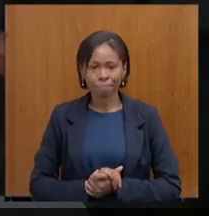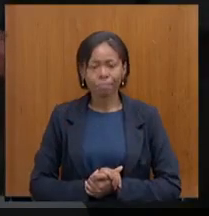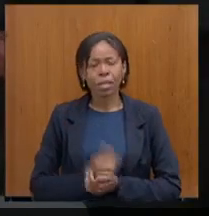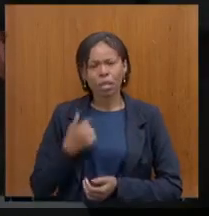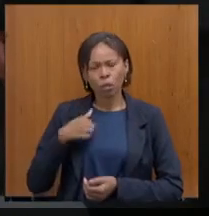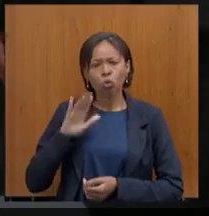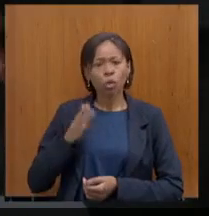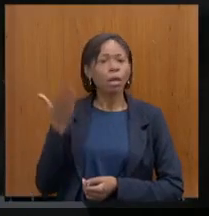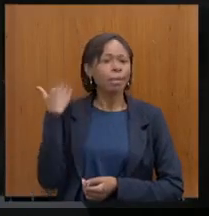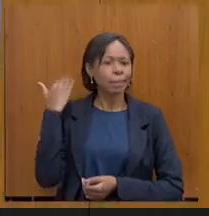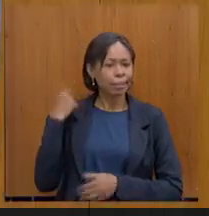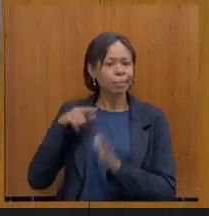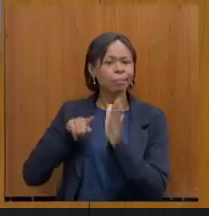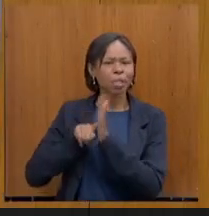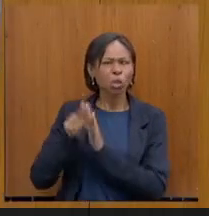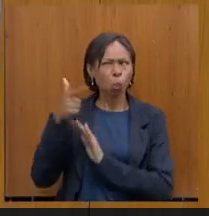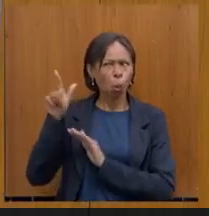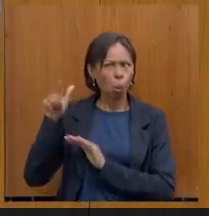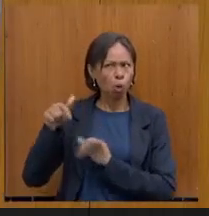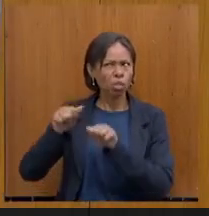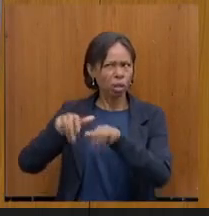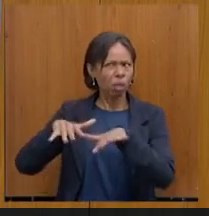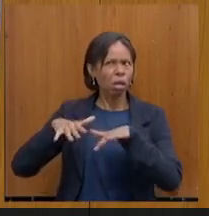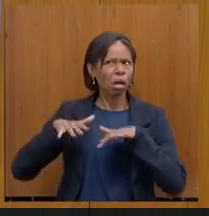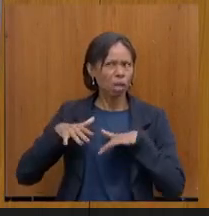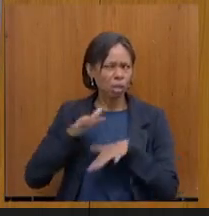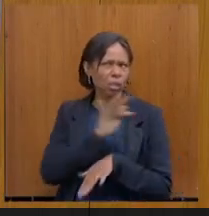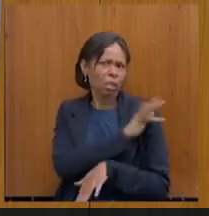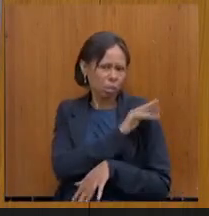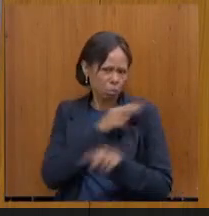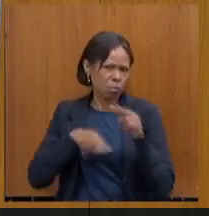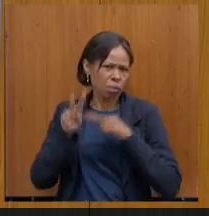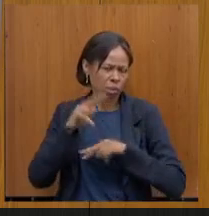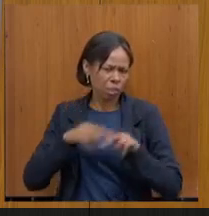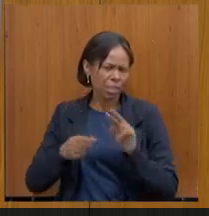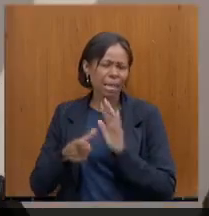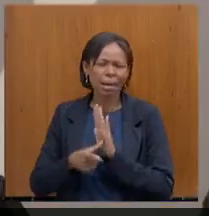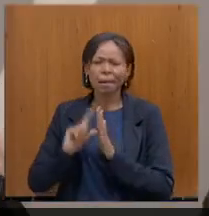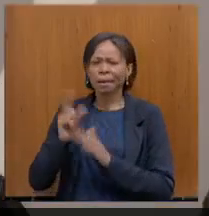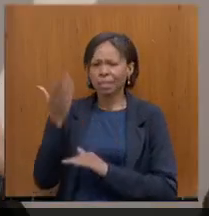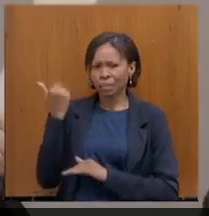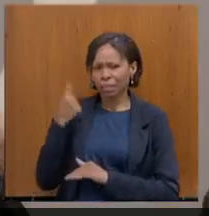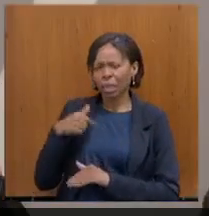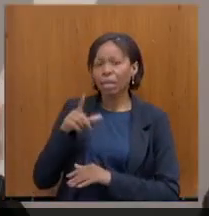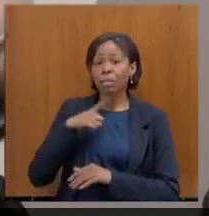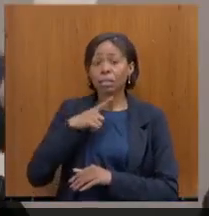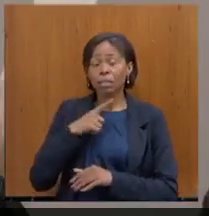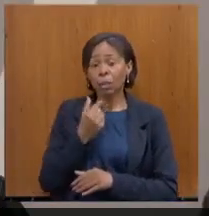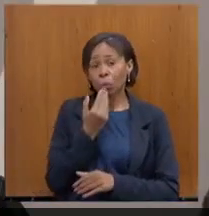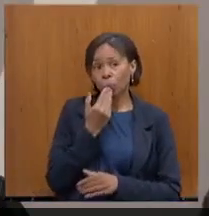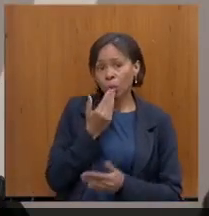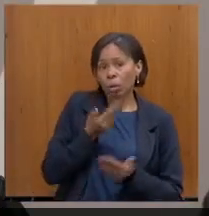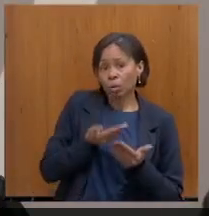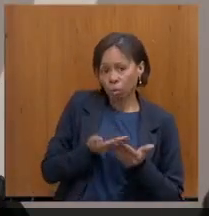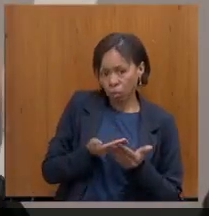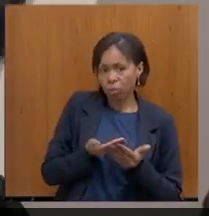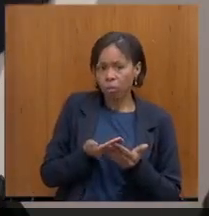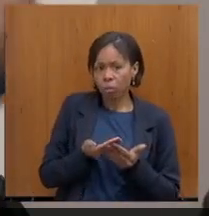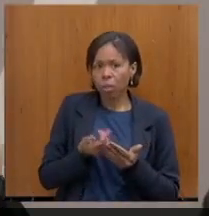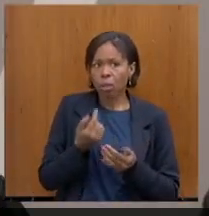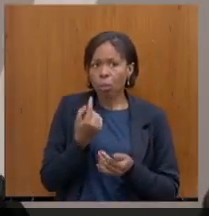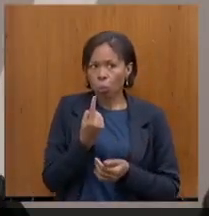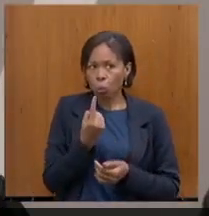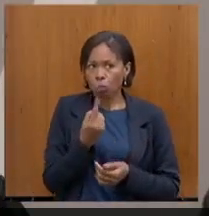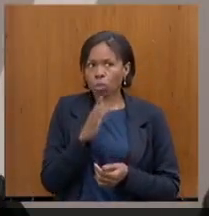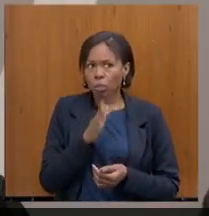Assembleia de Fiscaliza, tem requerimento, aliás, inclusive, tem outras informações e requerimentos, uma dessas é ela que eu perguntei ao secretário de governo